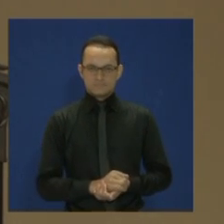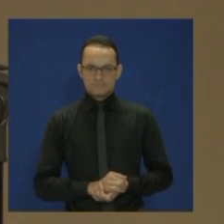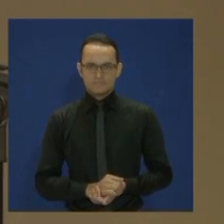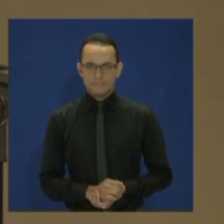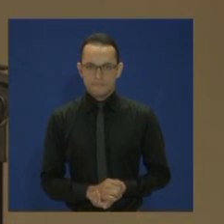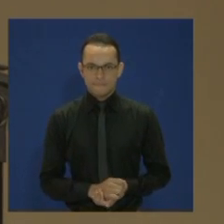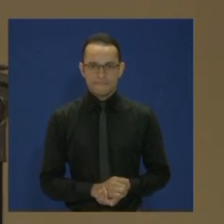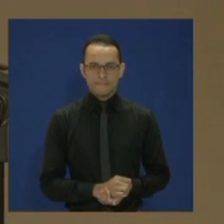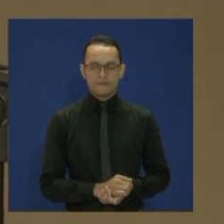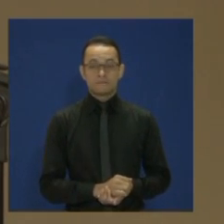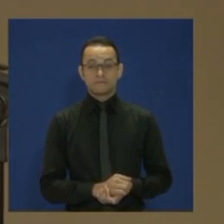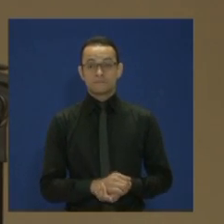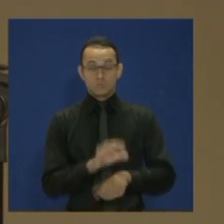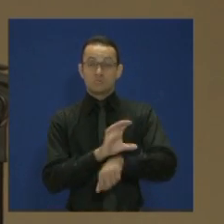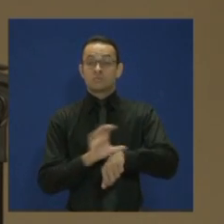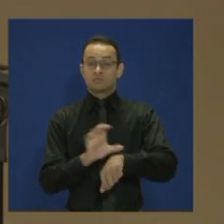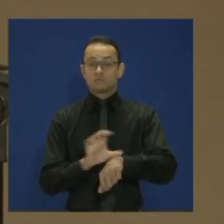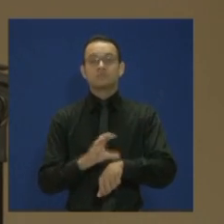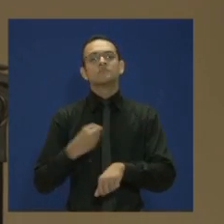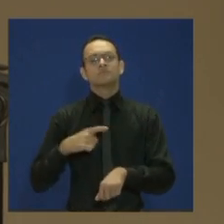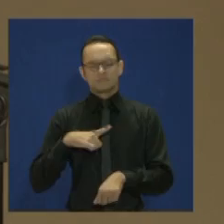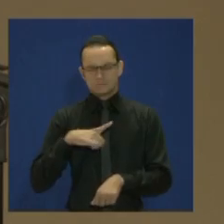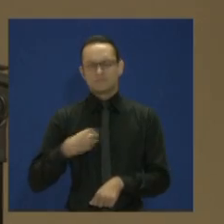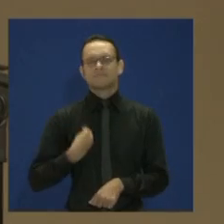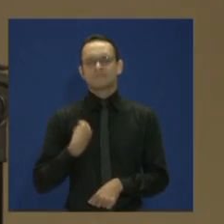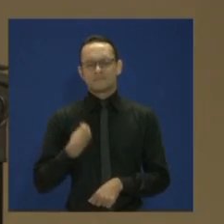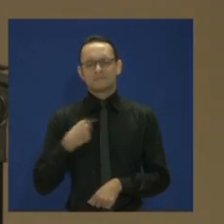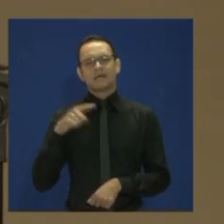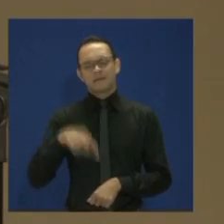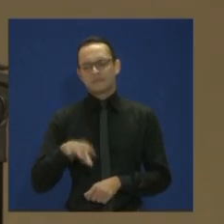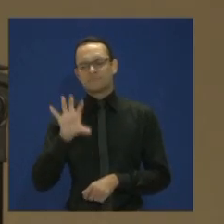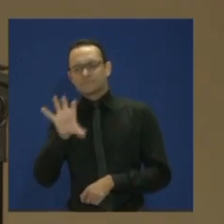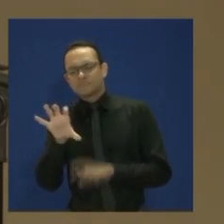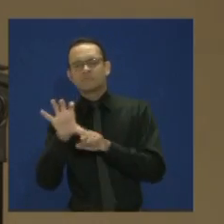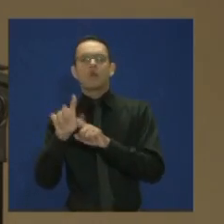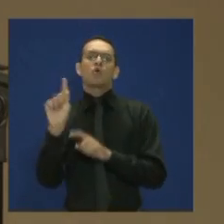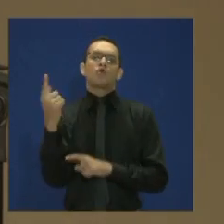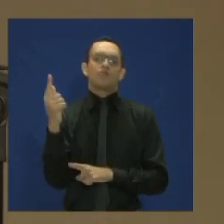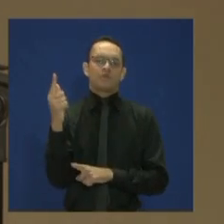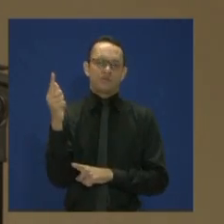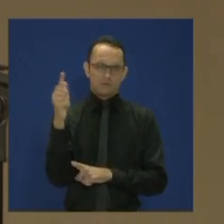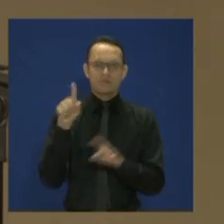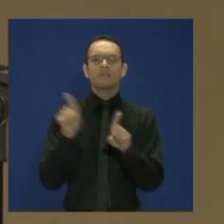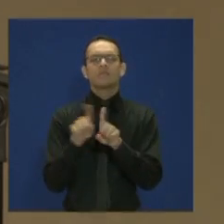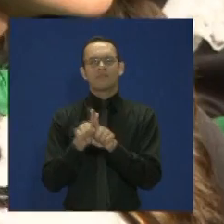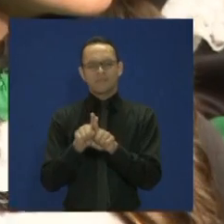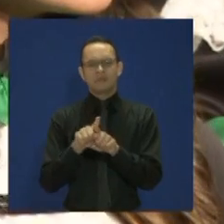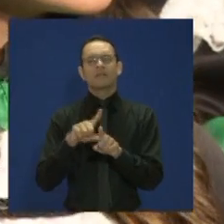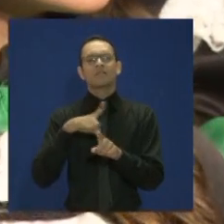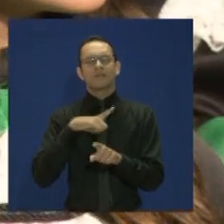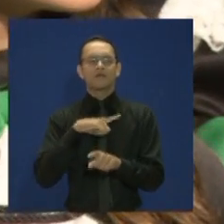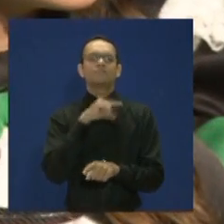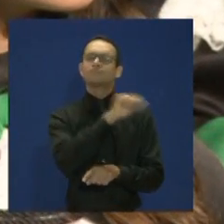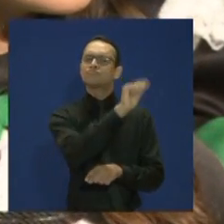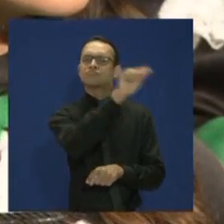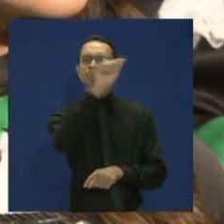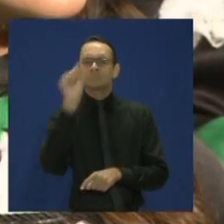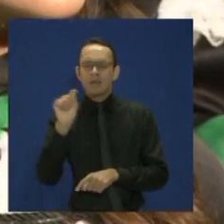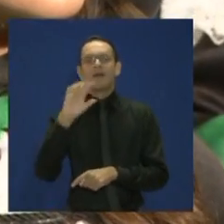Esses cursos são oferecidos aqui em Goiânia, na Regional Goiânia da UFG, mas também em Catalão,